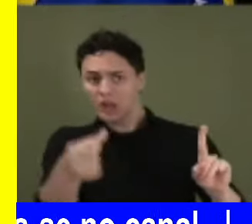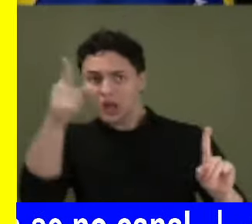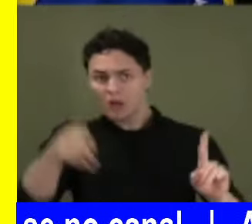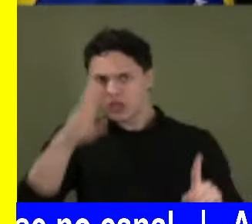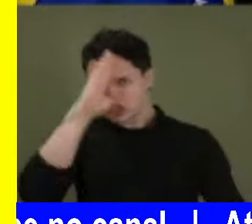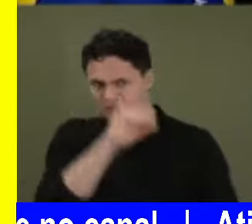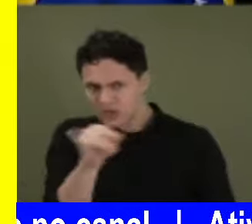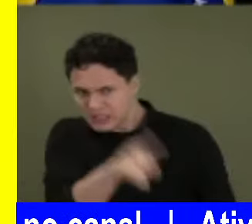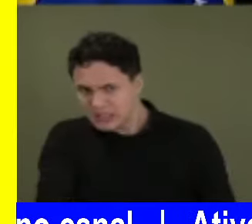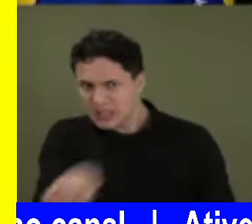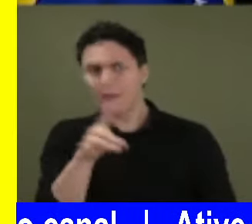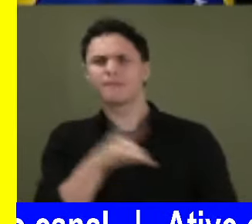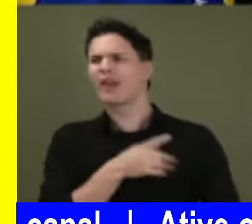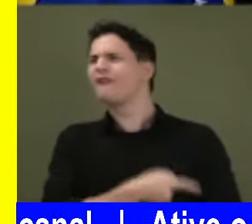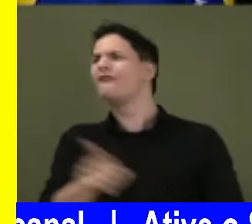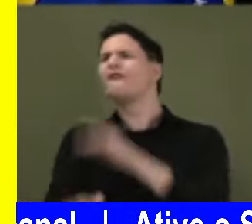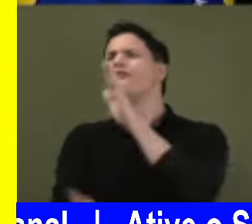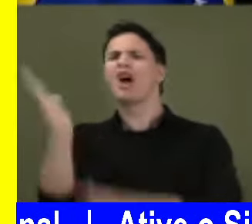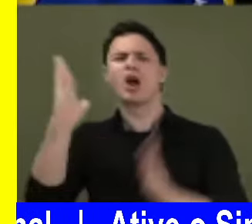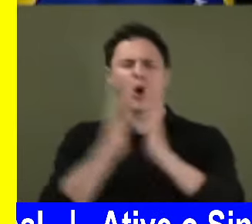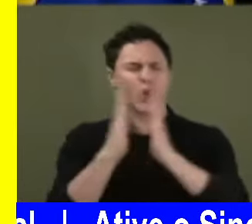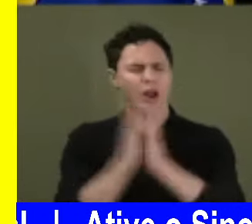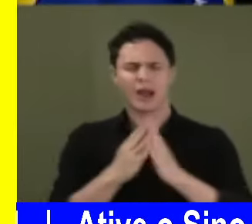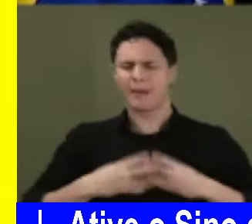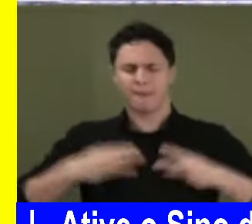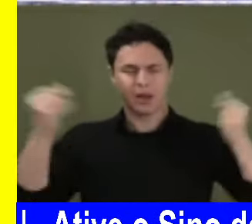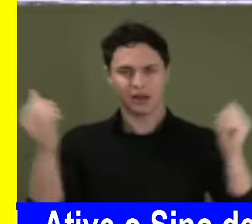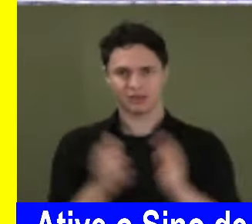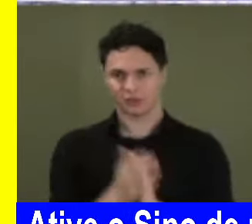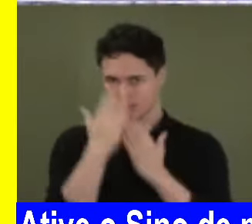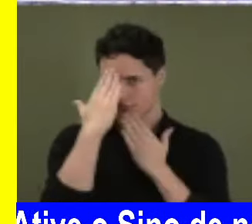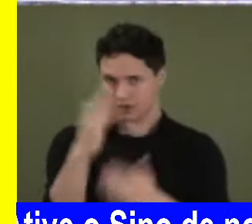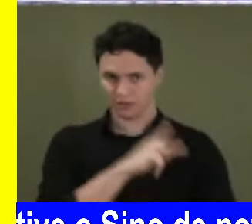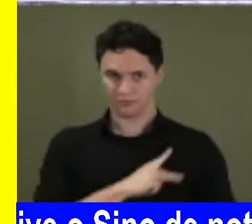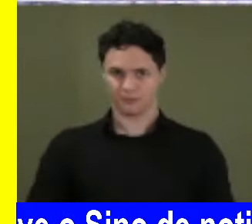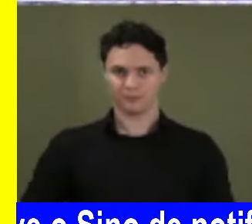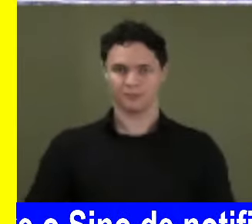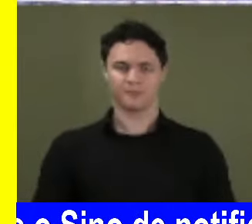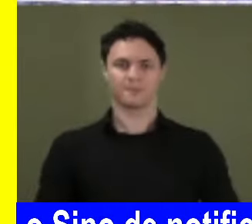com medo, vocês vão orar, vão rezar, que vai passar. Muito obrigado, viu, presidente? Obrigado. Obrigado. Obrigado.